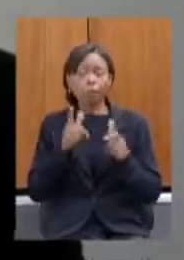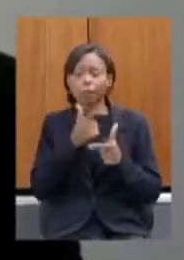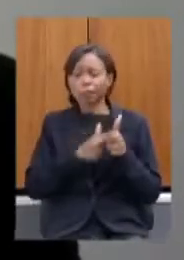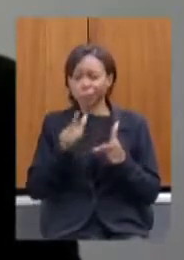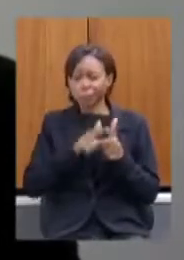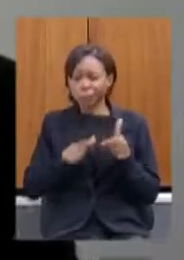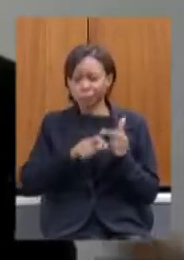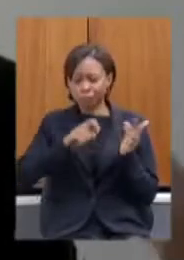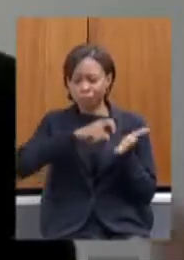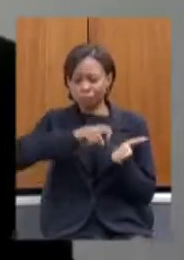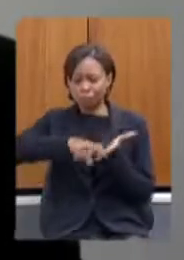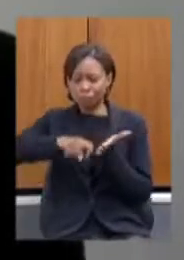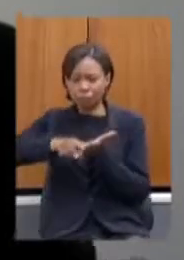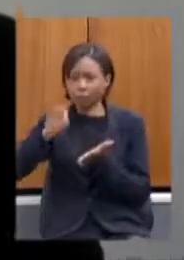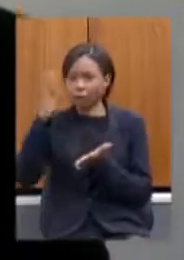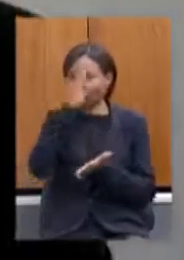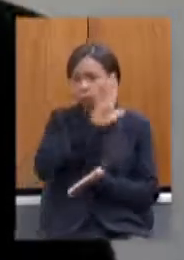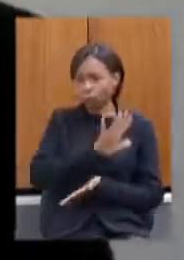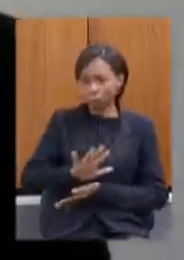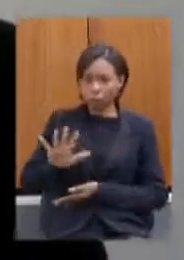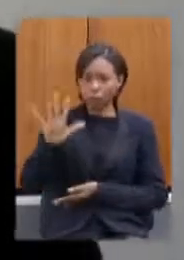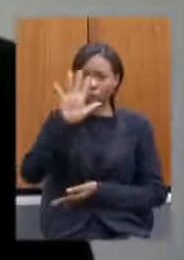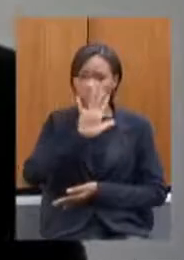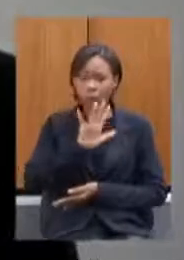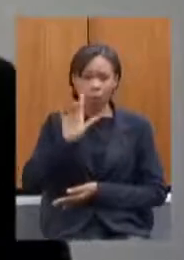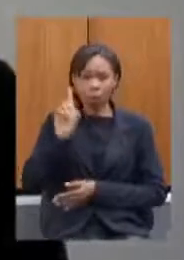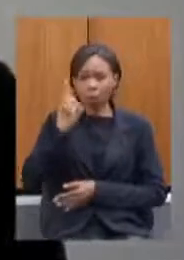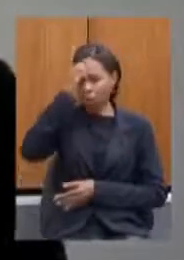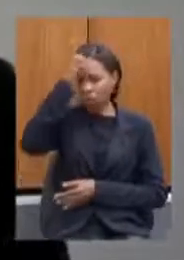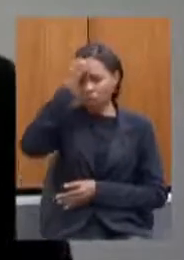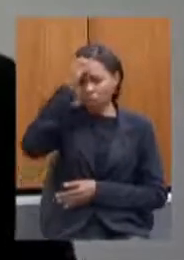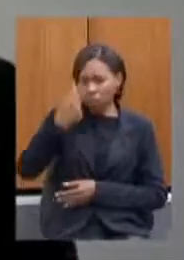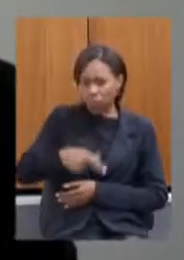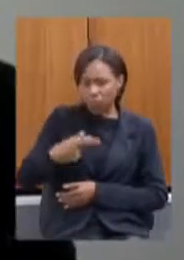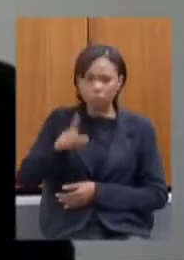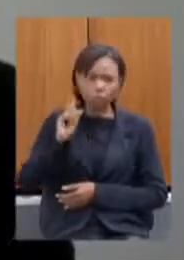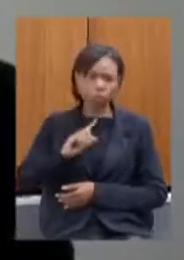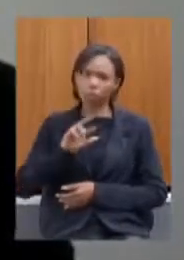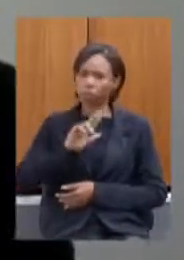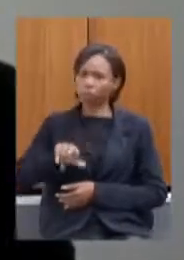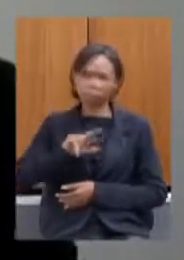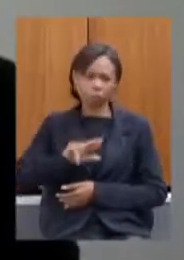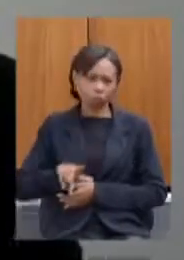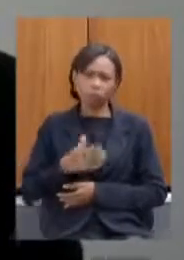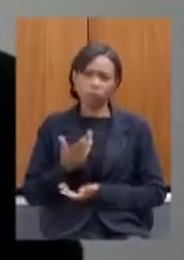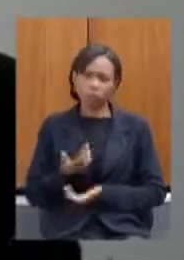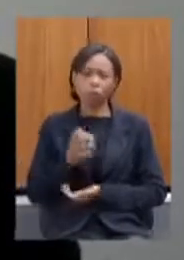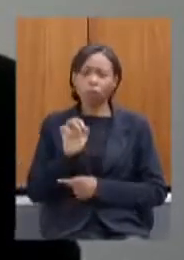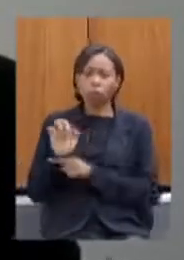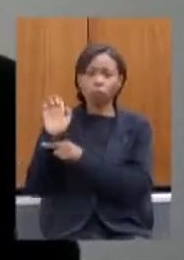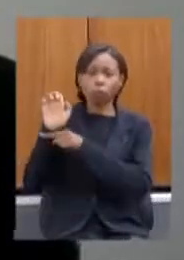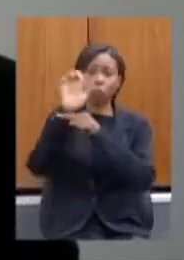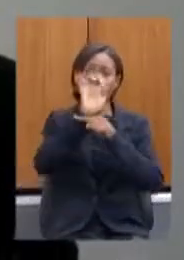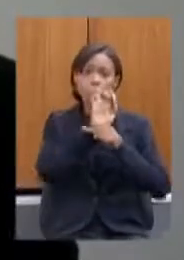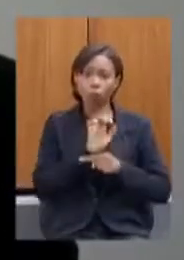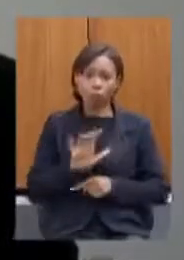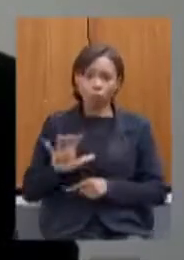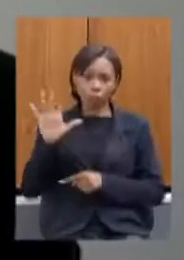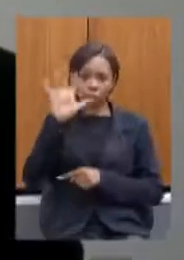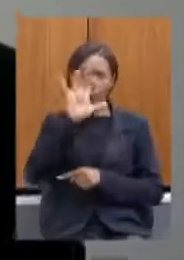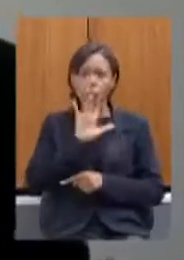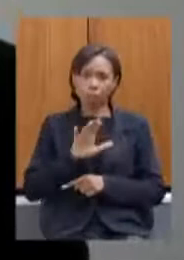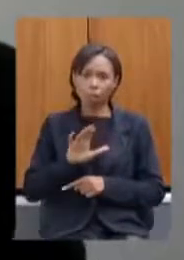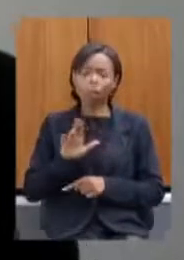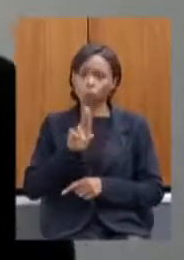é nacional é uma coisa que não é uma invenção de Minas na realidade os estados utilizam isso de uma forma bastante